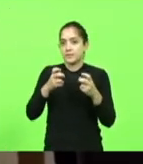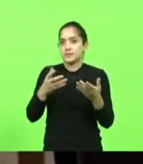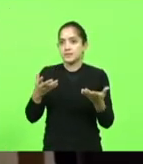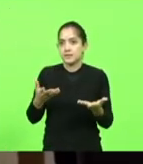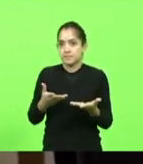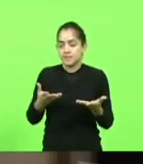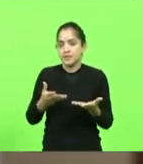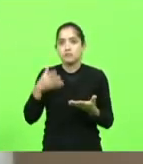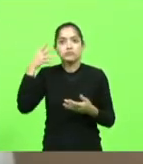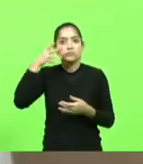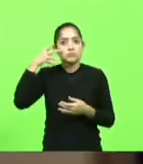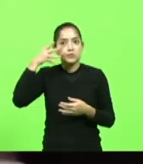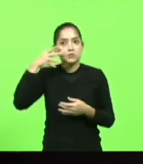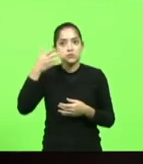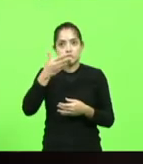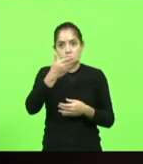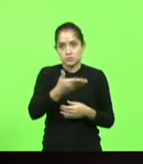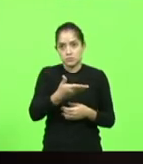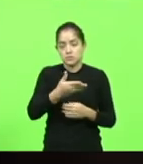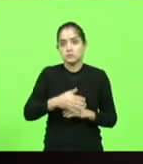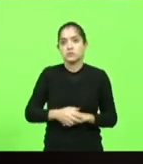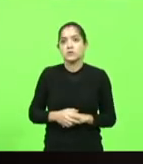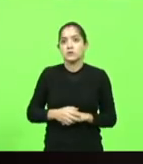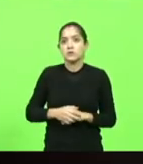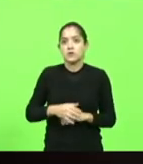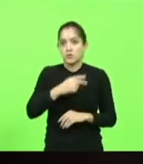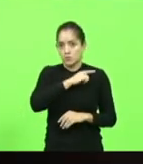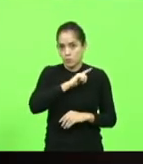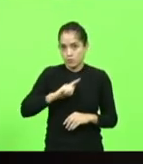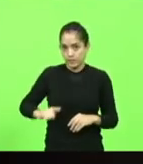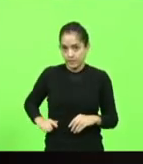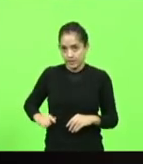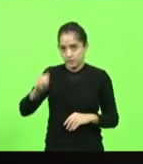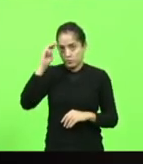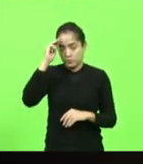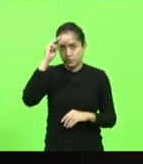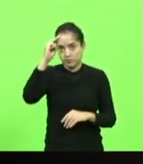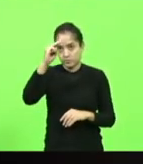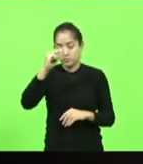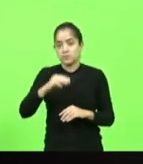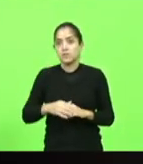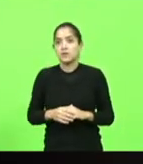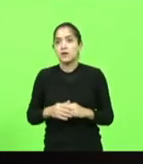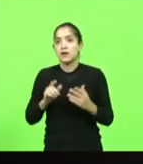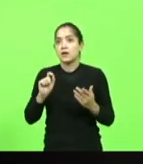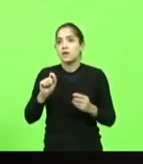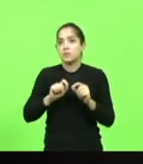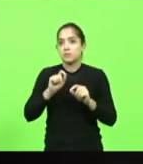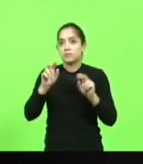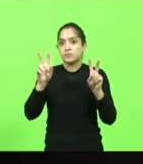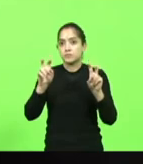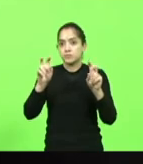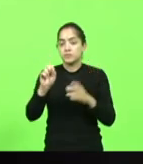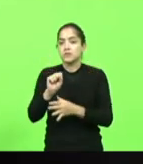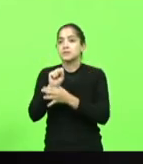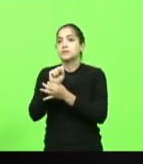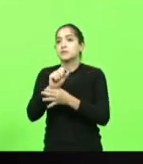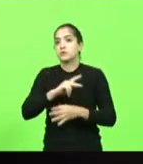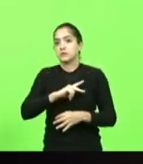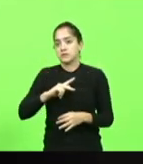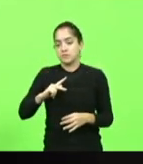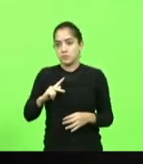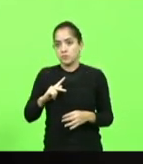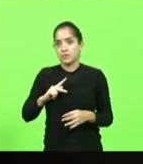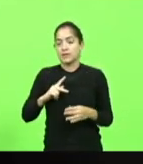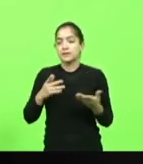fala do nosso governador Carlos Moisés em relação principalmente à questão da segurança pública e